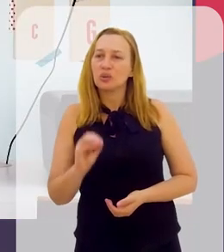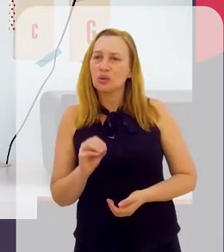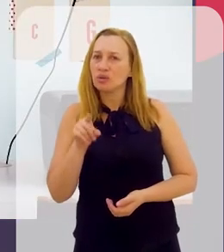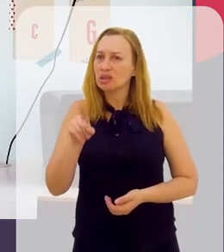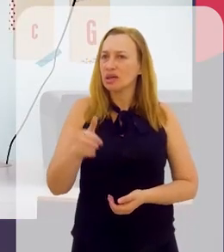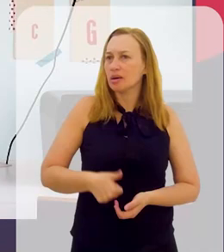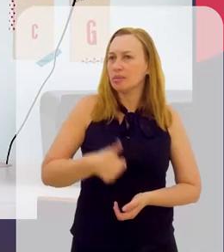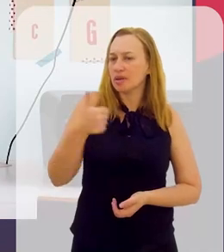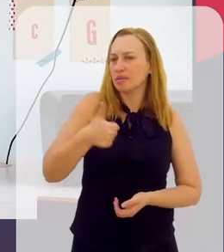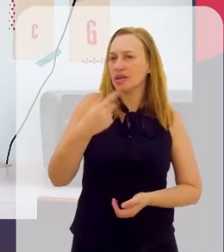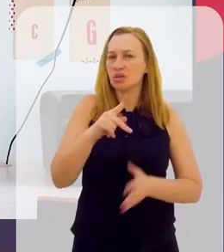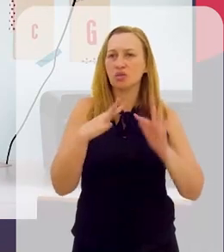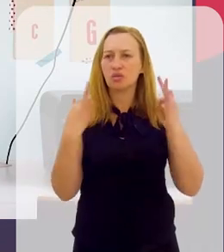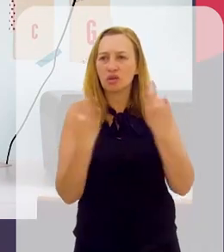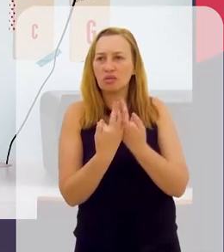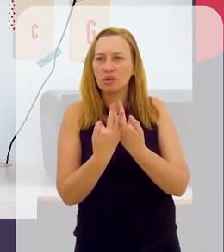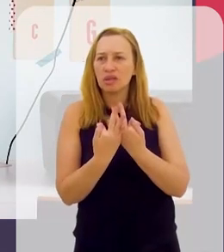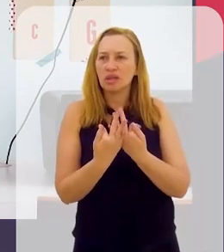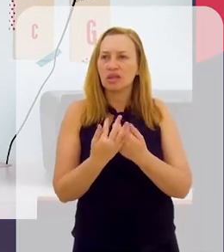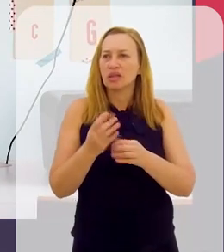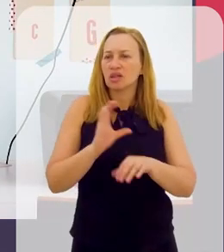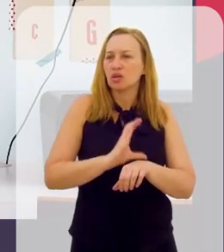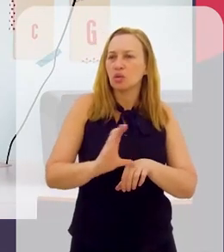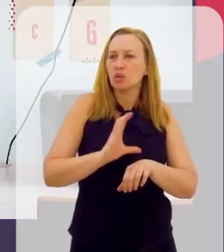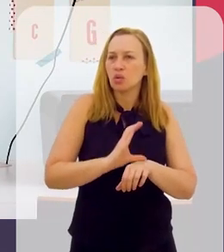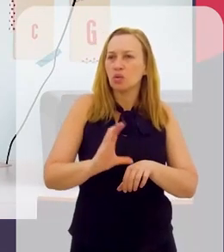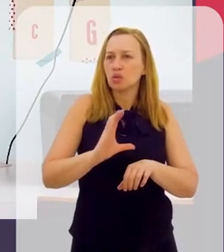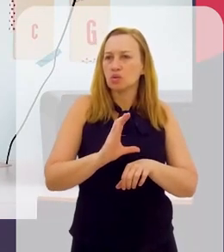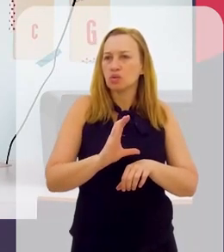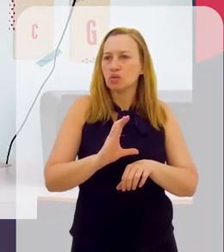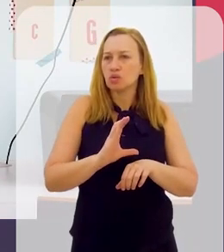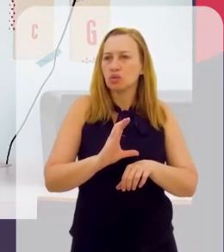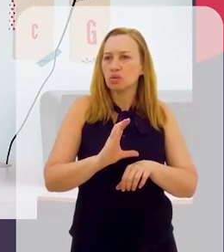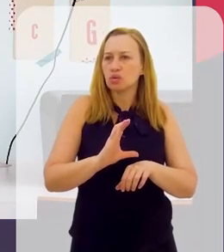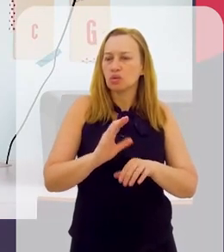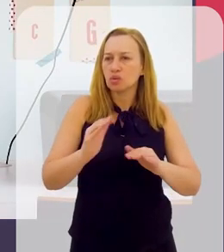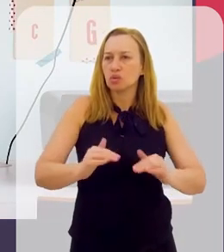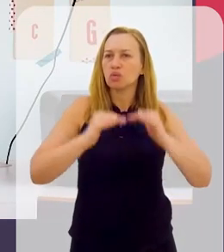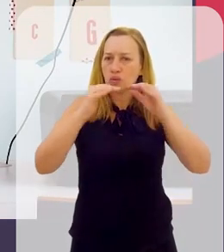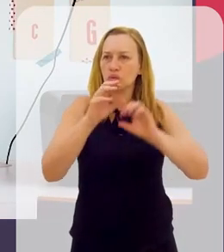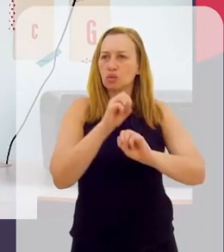Igor, você foi a primeira pessoa da tua família a fazer curso superior?